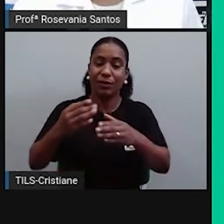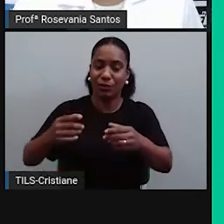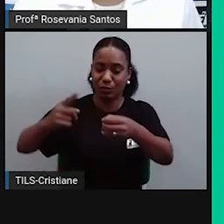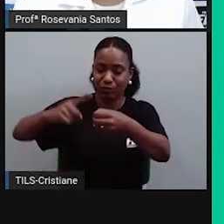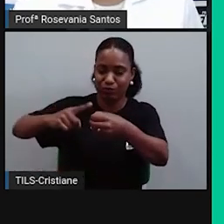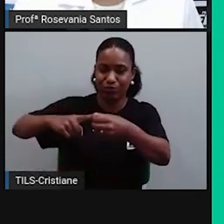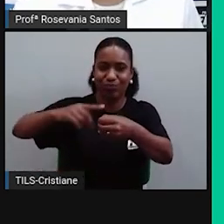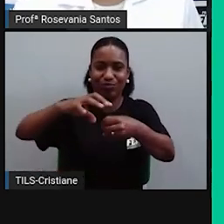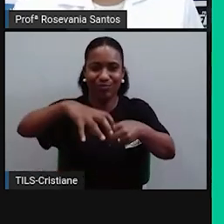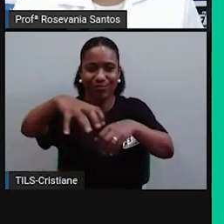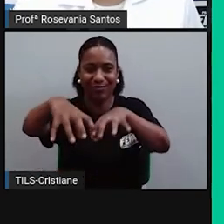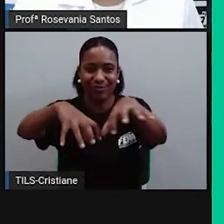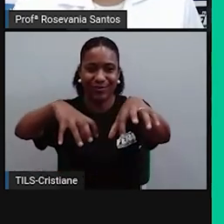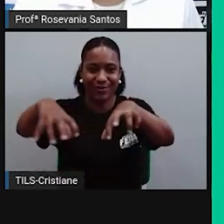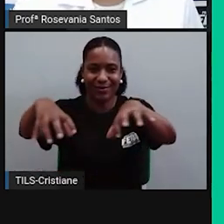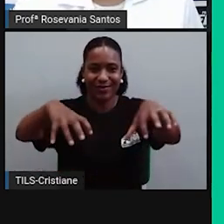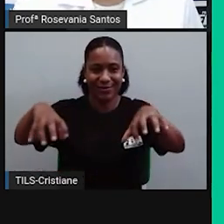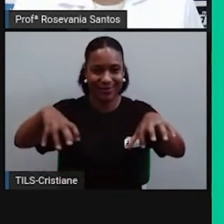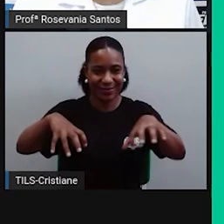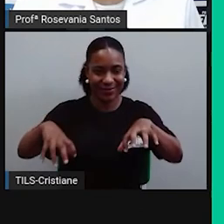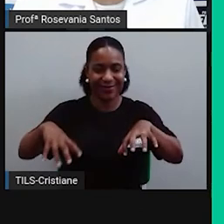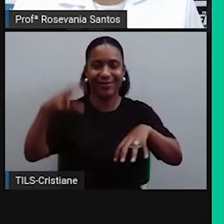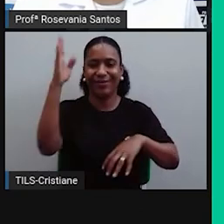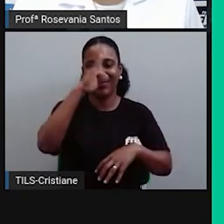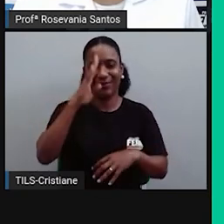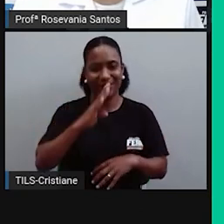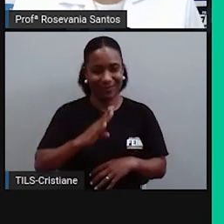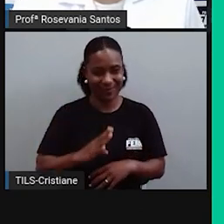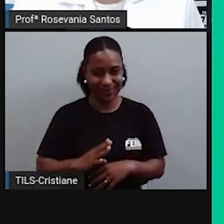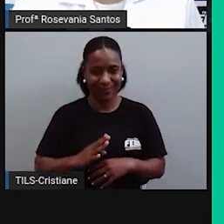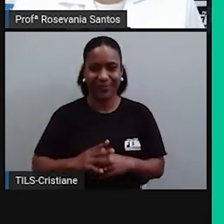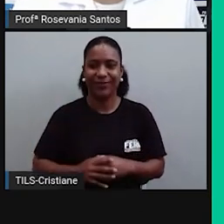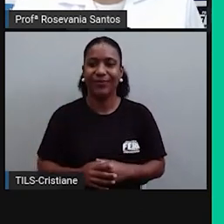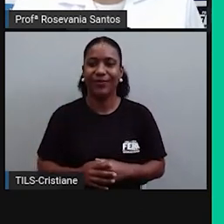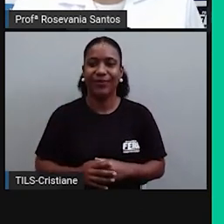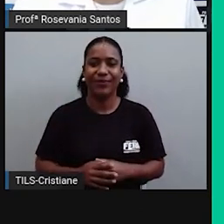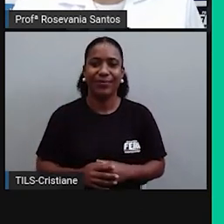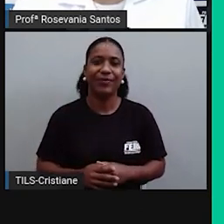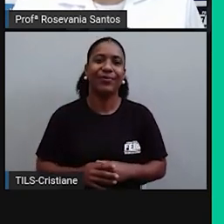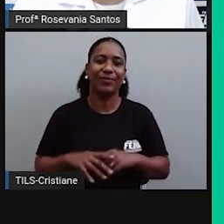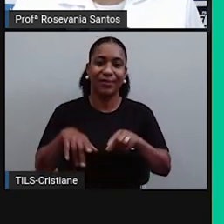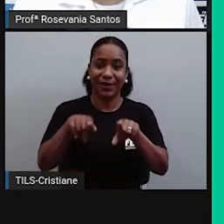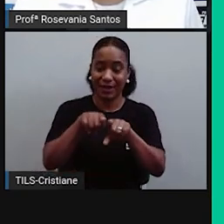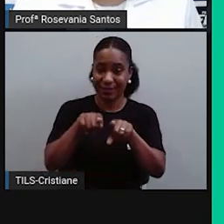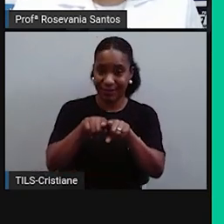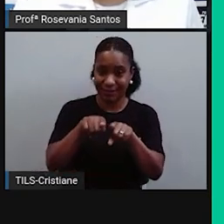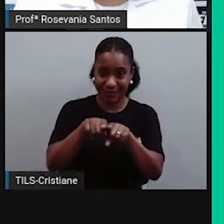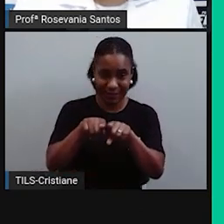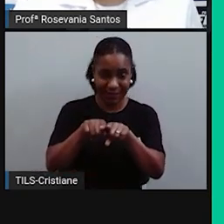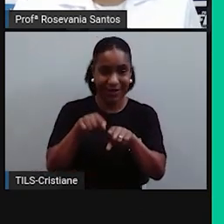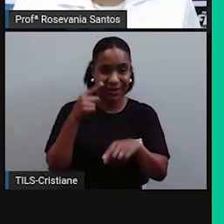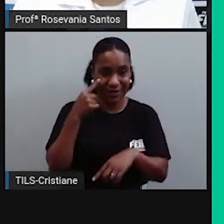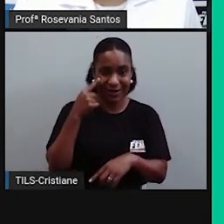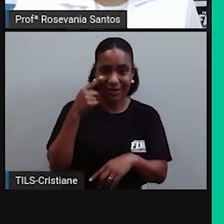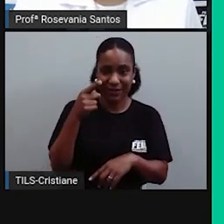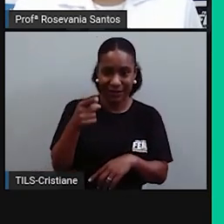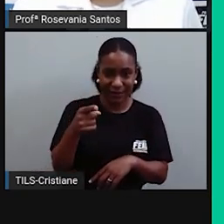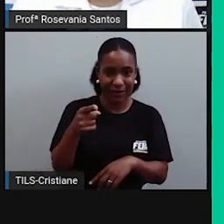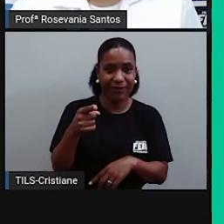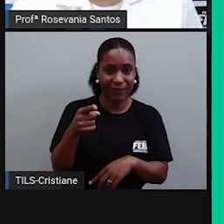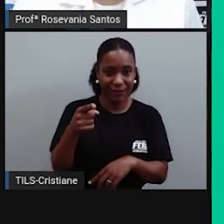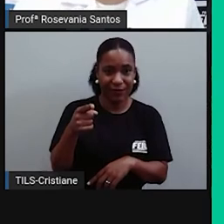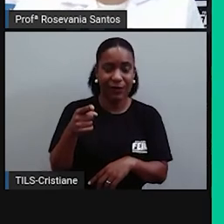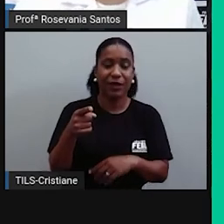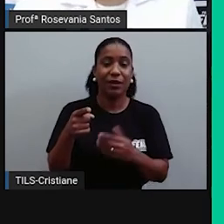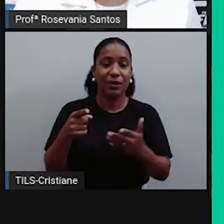do território brasileiro. Aqui, só para a gente entender. Também, aqui nesse momento. Junto com esse processo de interiorização